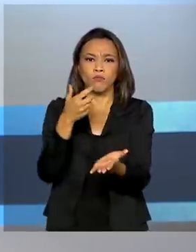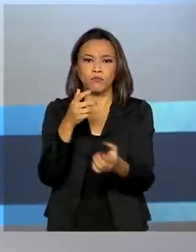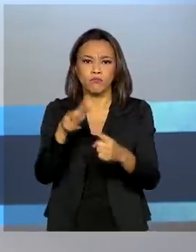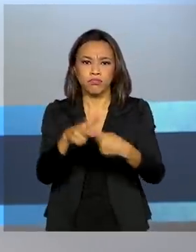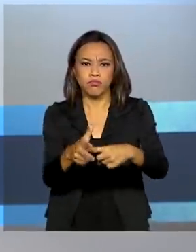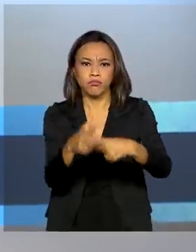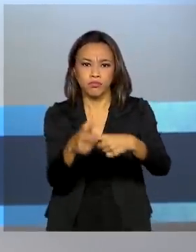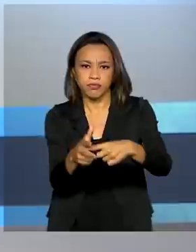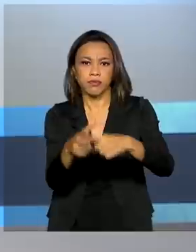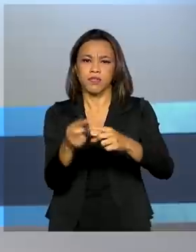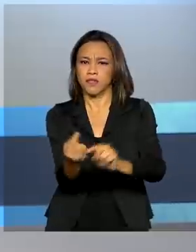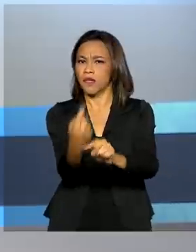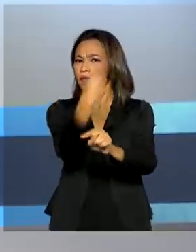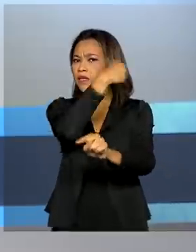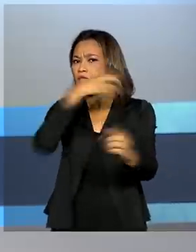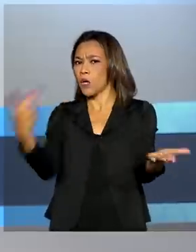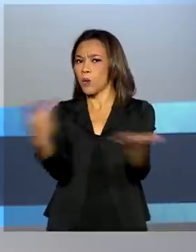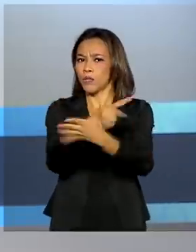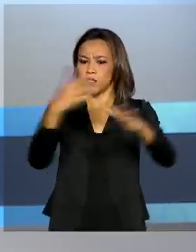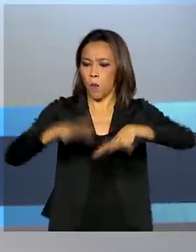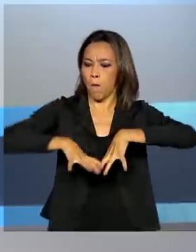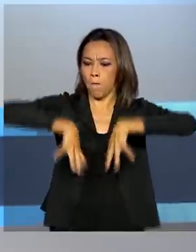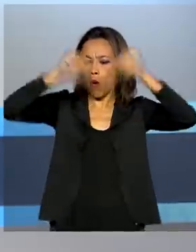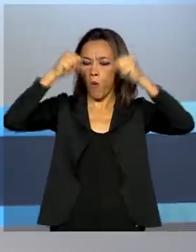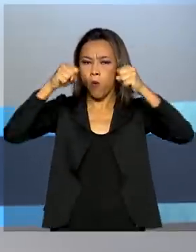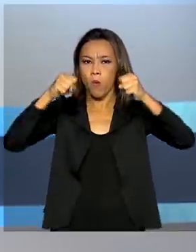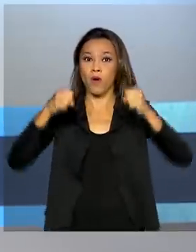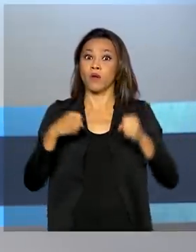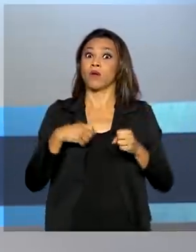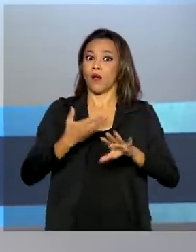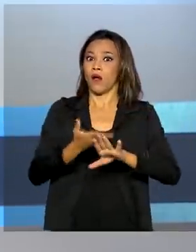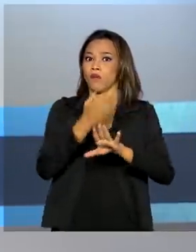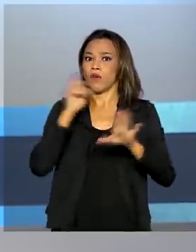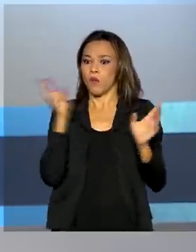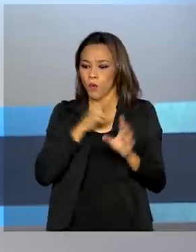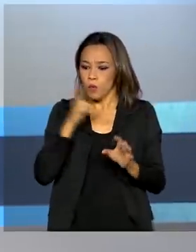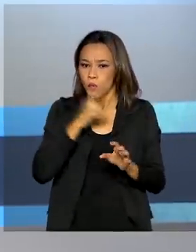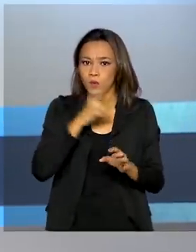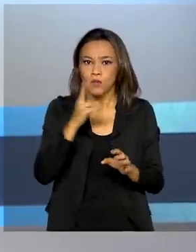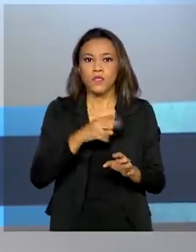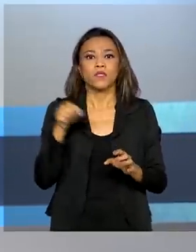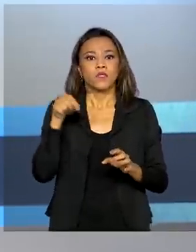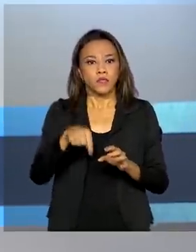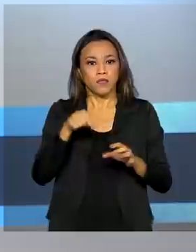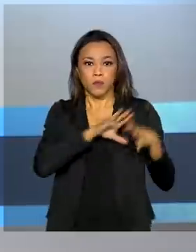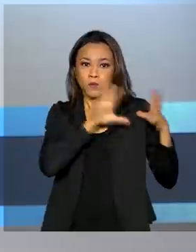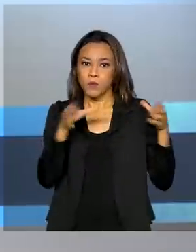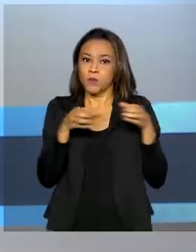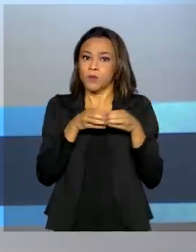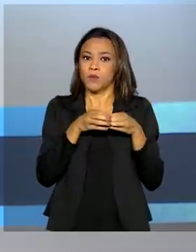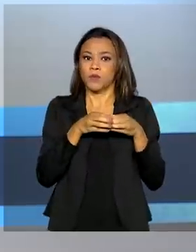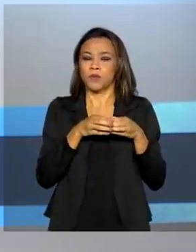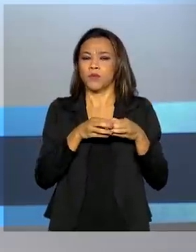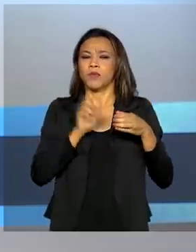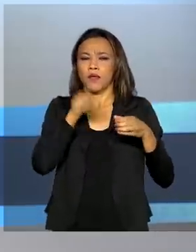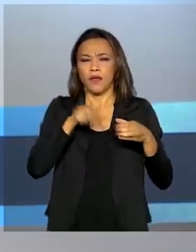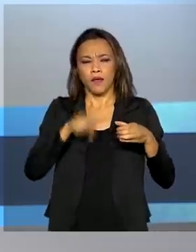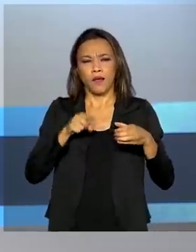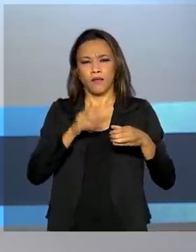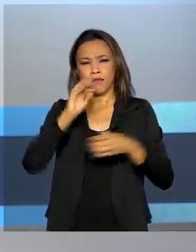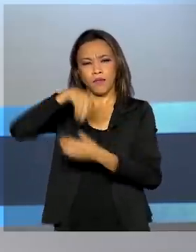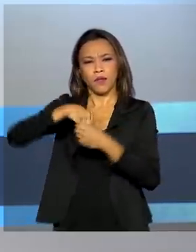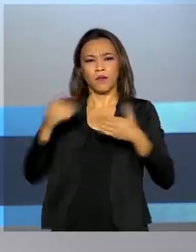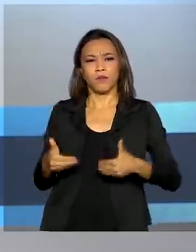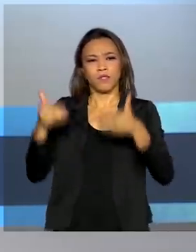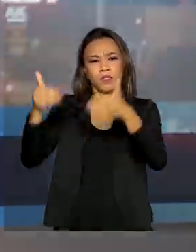Desde o início do apagão no Estado, medidas emergenciais foram tomadas pelo Gabinete de Crise instituído pelo Ministério de Minas